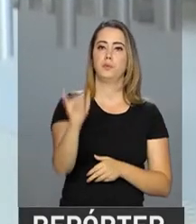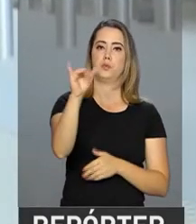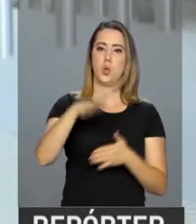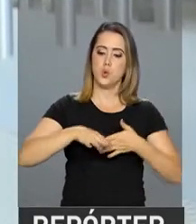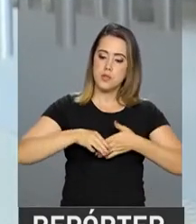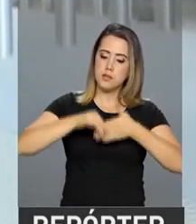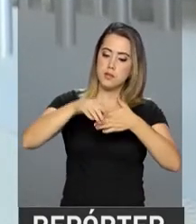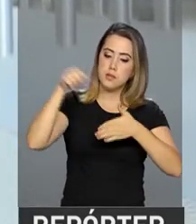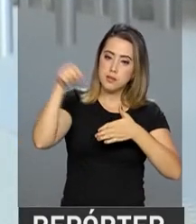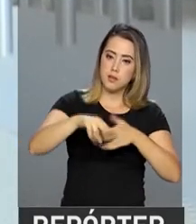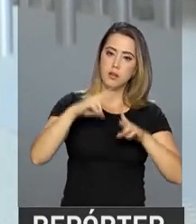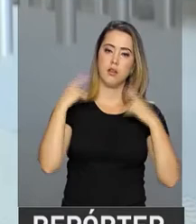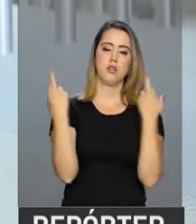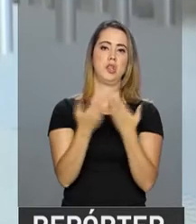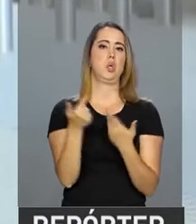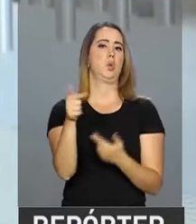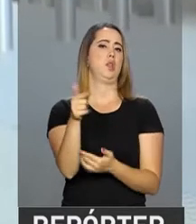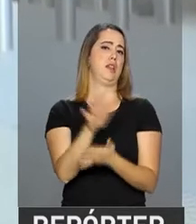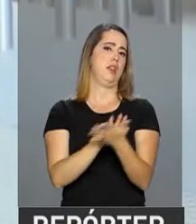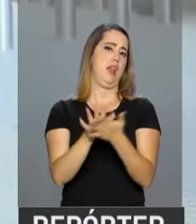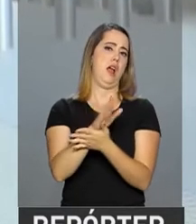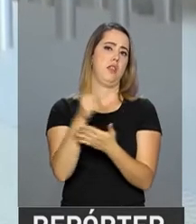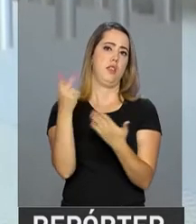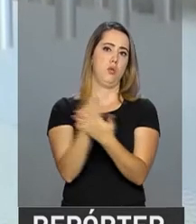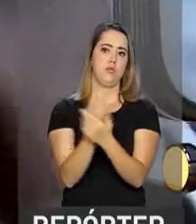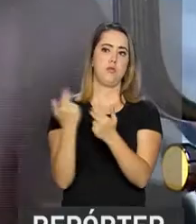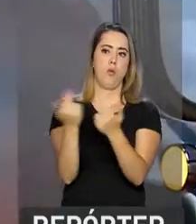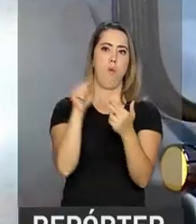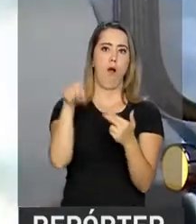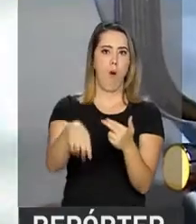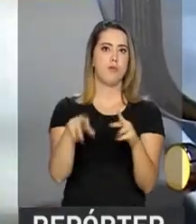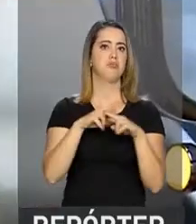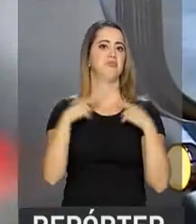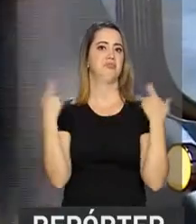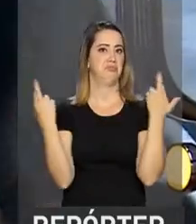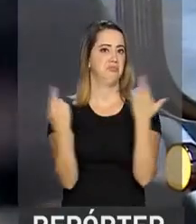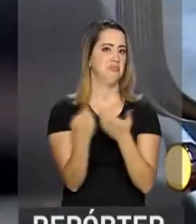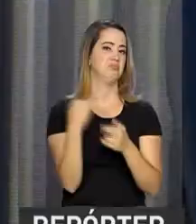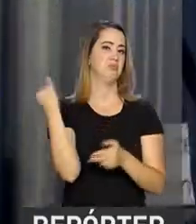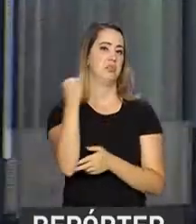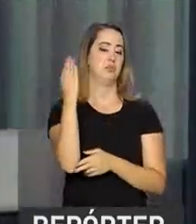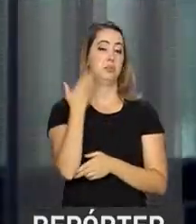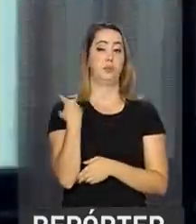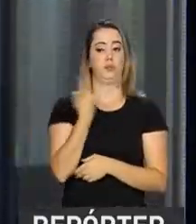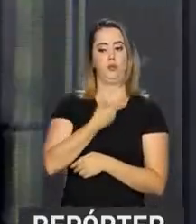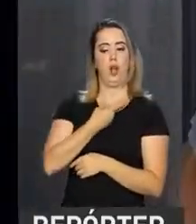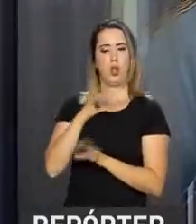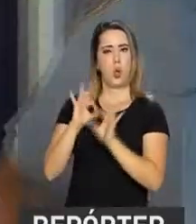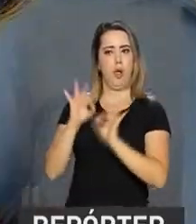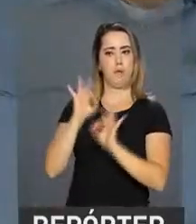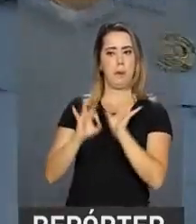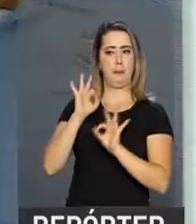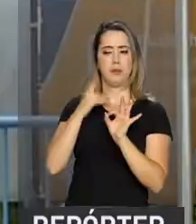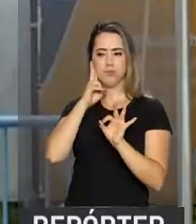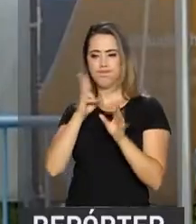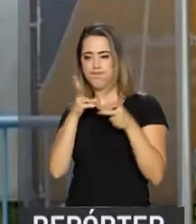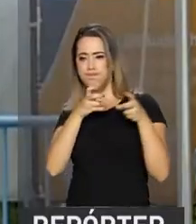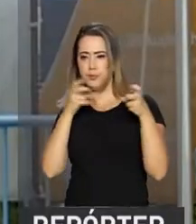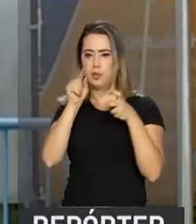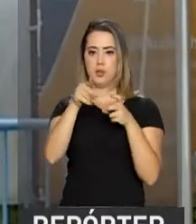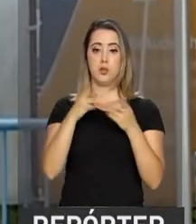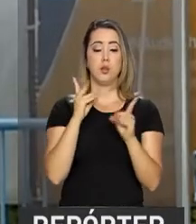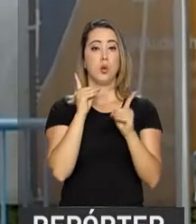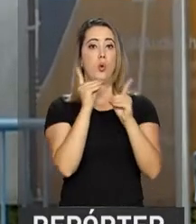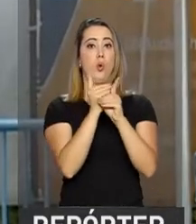vêm aqui. Não há nada como a Assembleia Geral. Enquanto nossa equipe acompanhava os preparativos para a Assembleia, encontramos